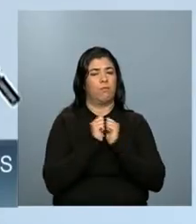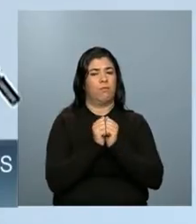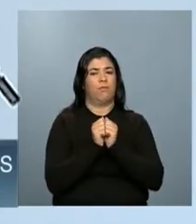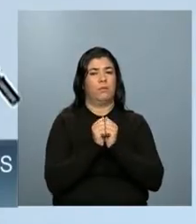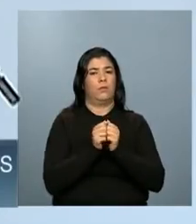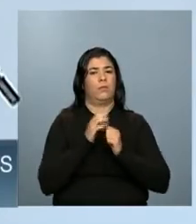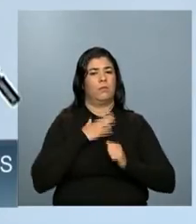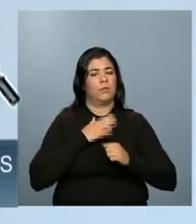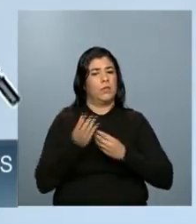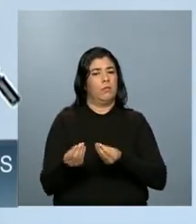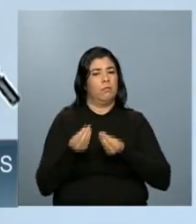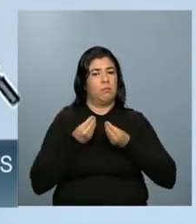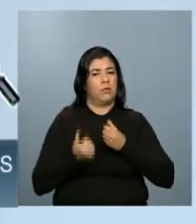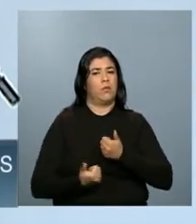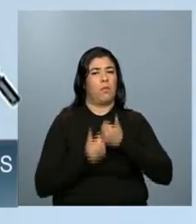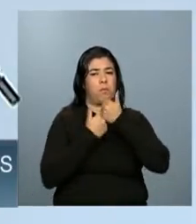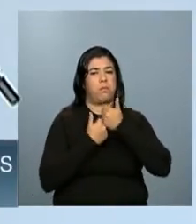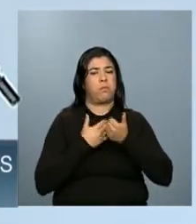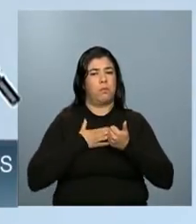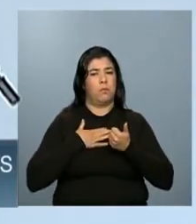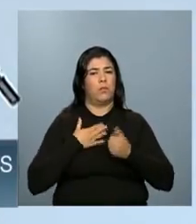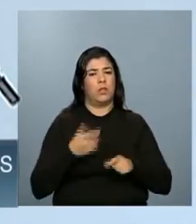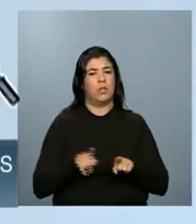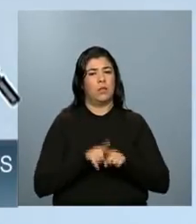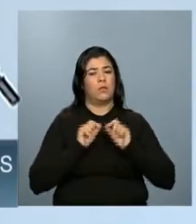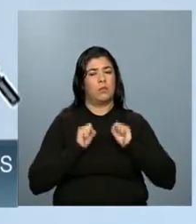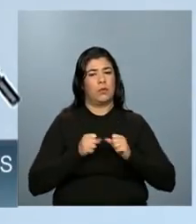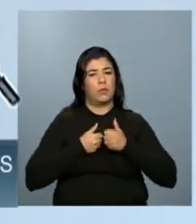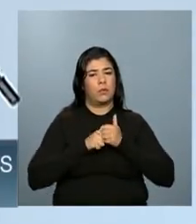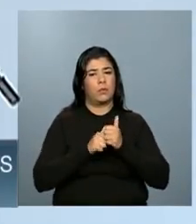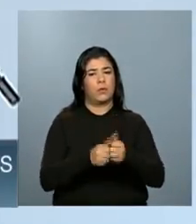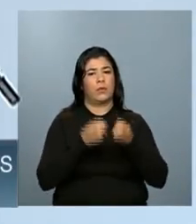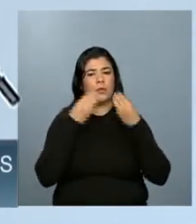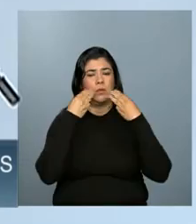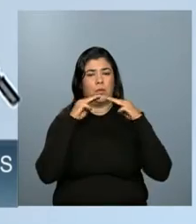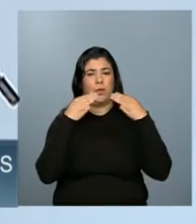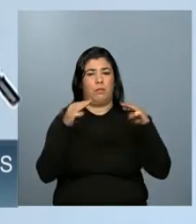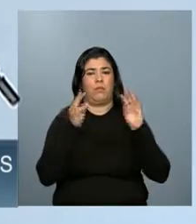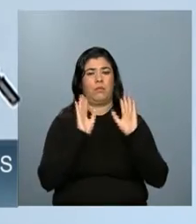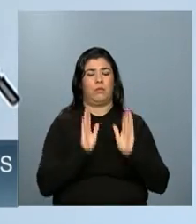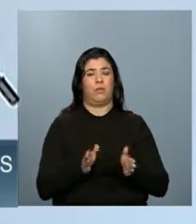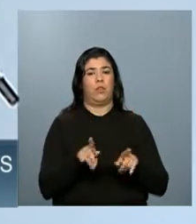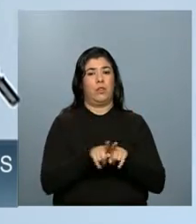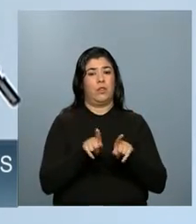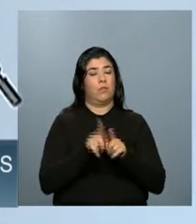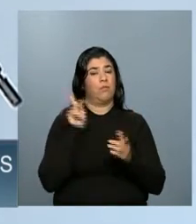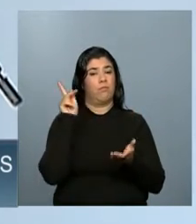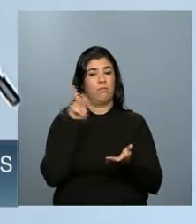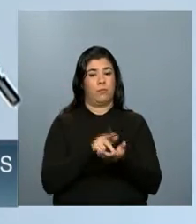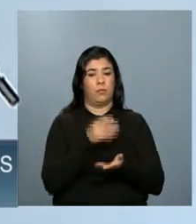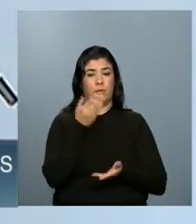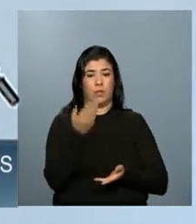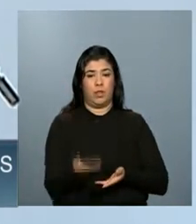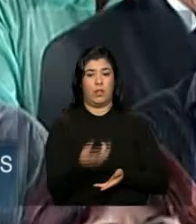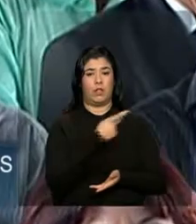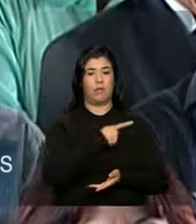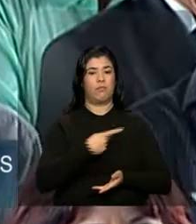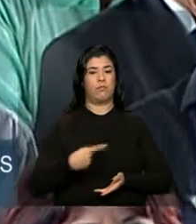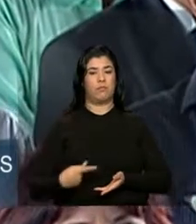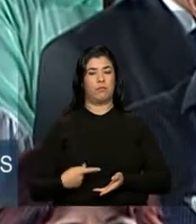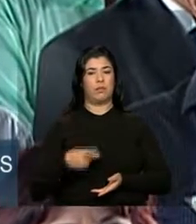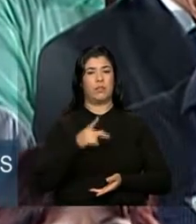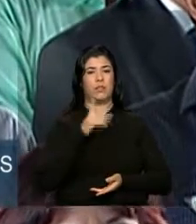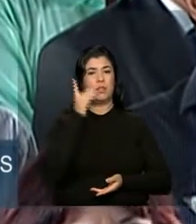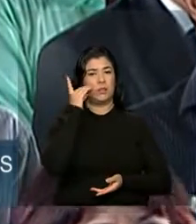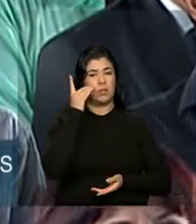dando força para que nós possamos seguir essa missão. E essa, de fato, presidenta Dilma,